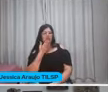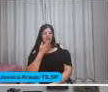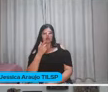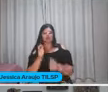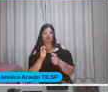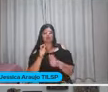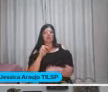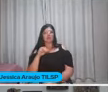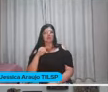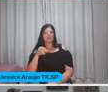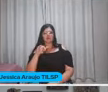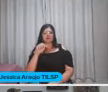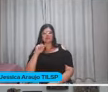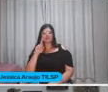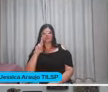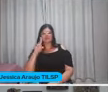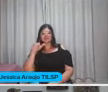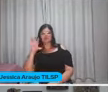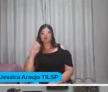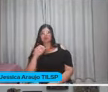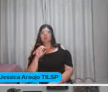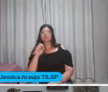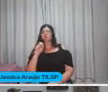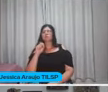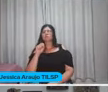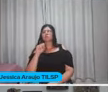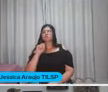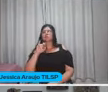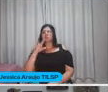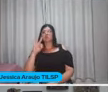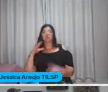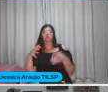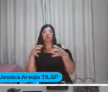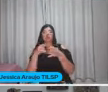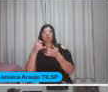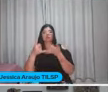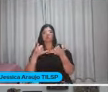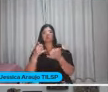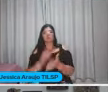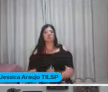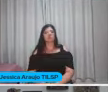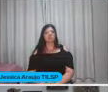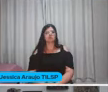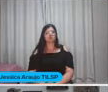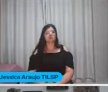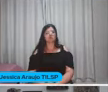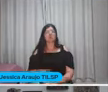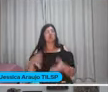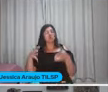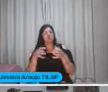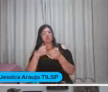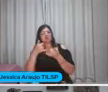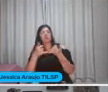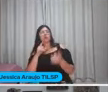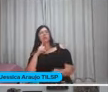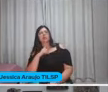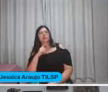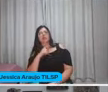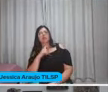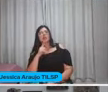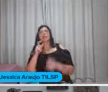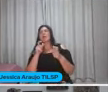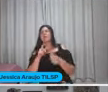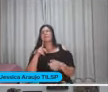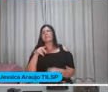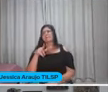Marcelo Se você puder O site da Comunidade Brincar Porque agora nós temos A Comunidade Brincar O que que tem lá, Pathy?